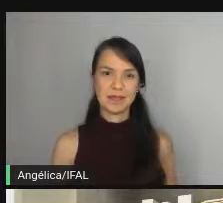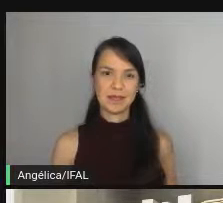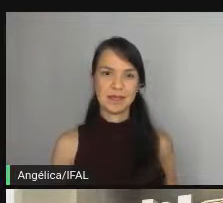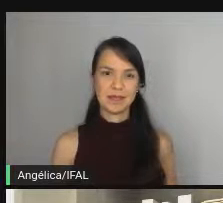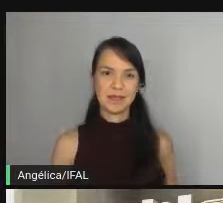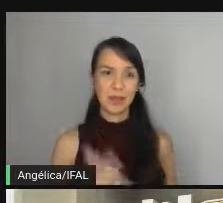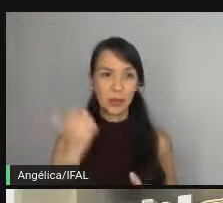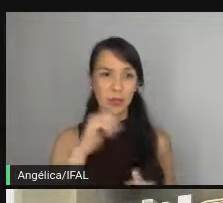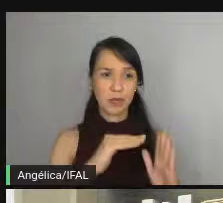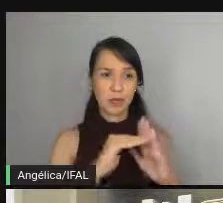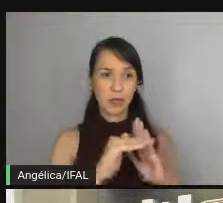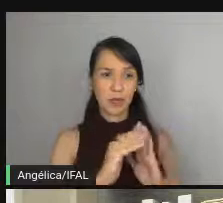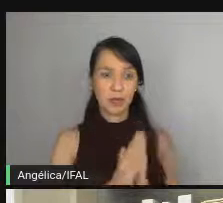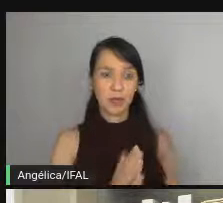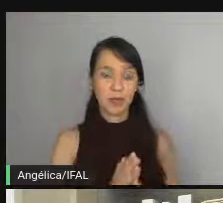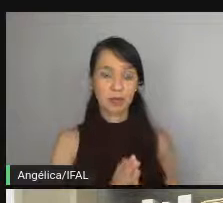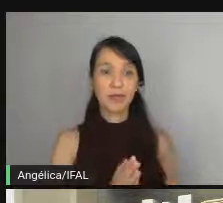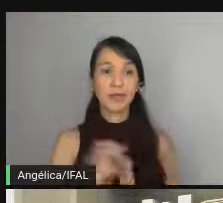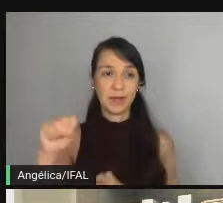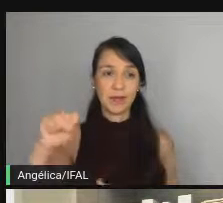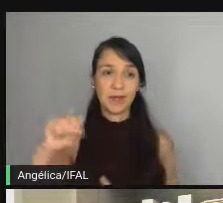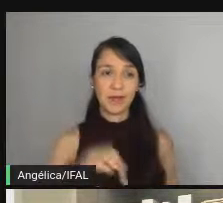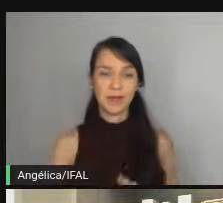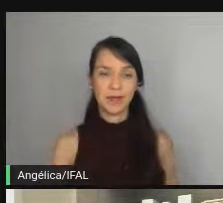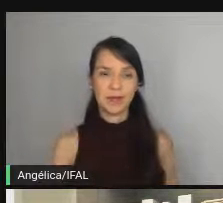Chegou aí? Chegou.